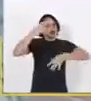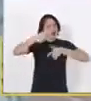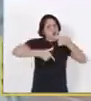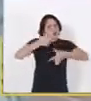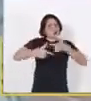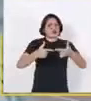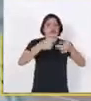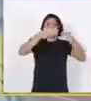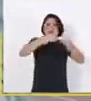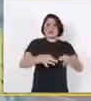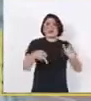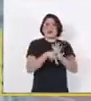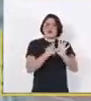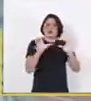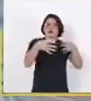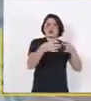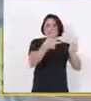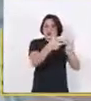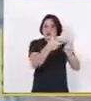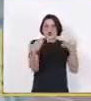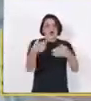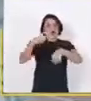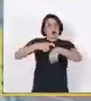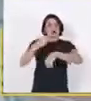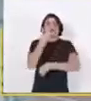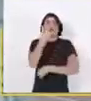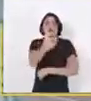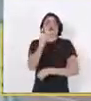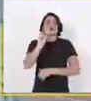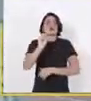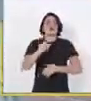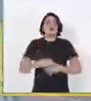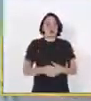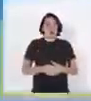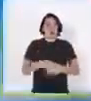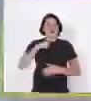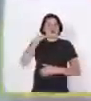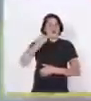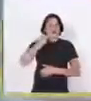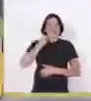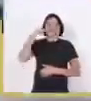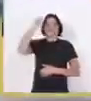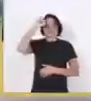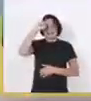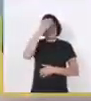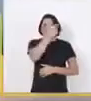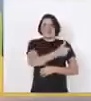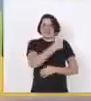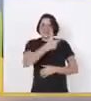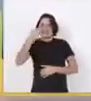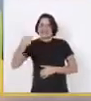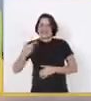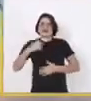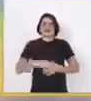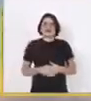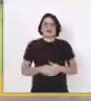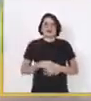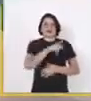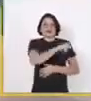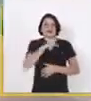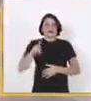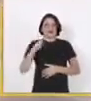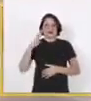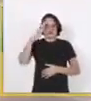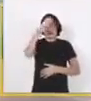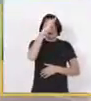Amazonas. E nesse momento, a todos vocês eu peço. Para o Senado, Menezes, 2, 2, 2. Para o presidente, Bolsonaro,